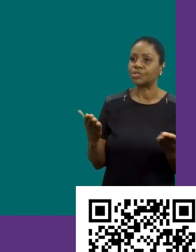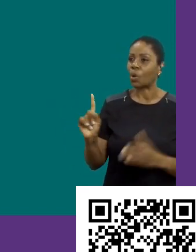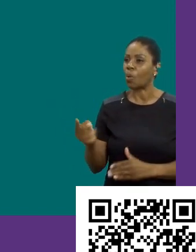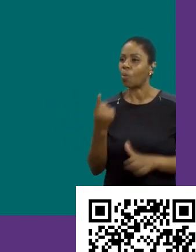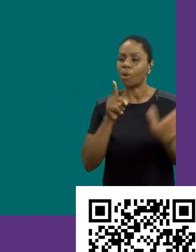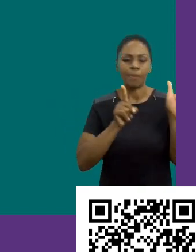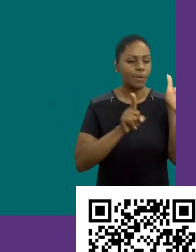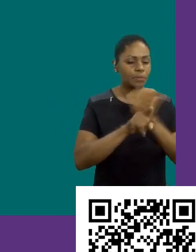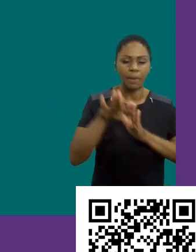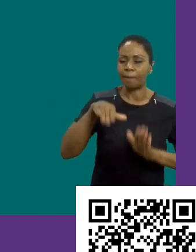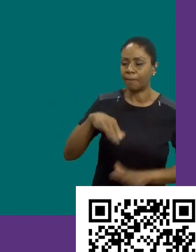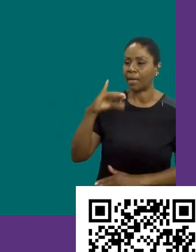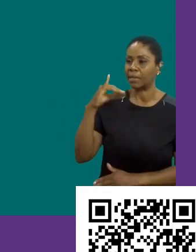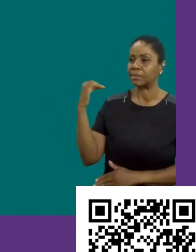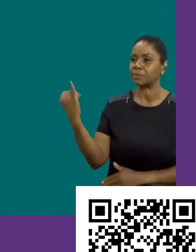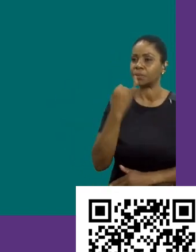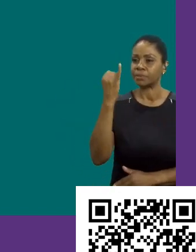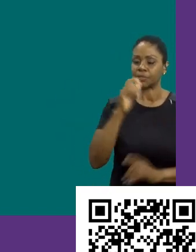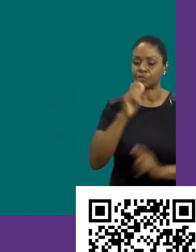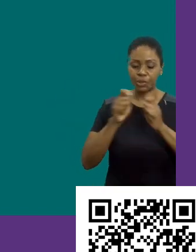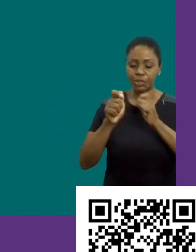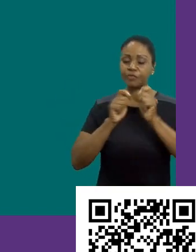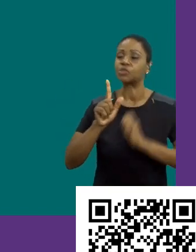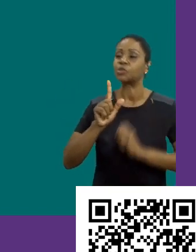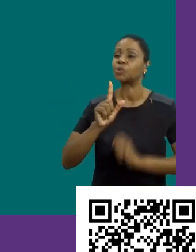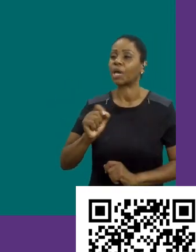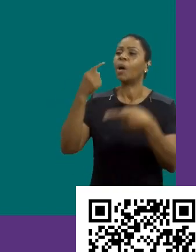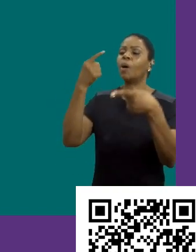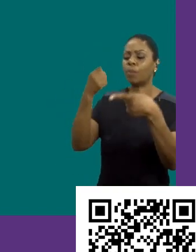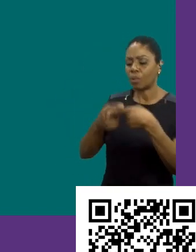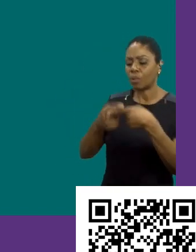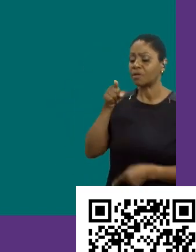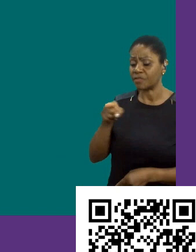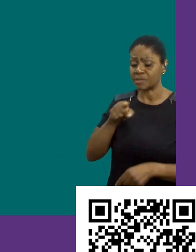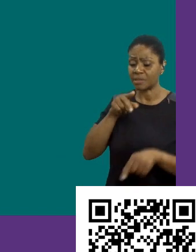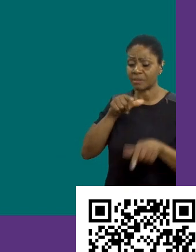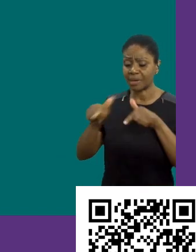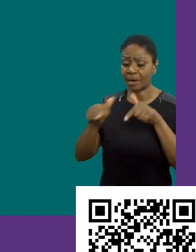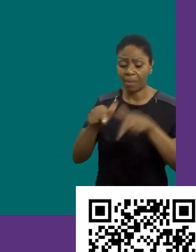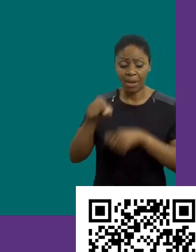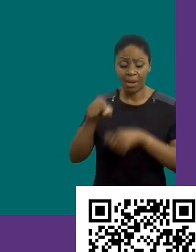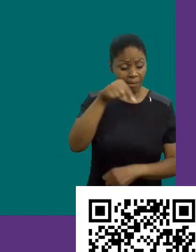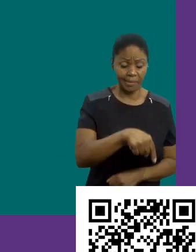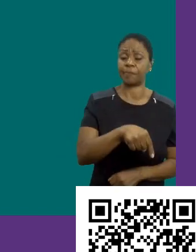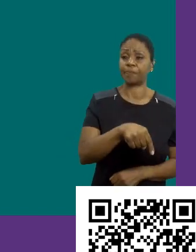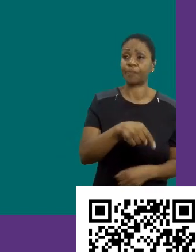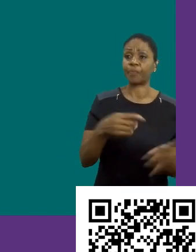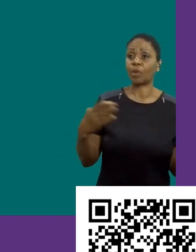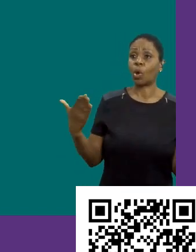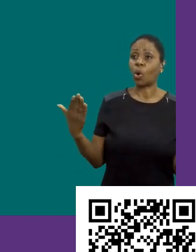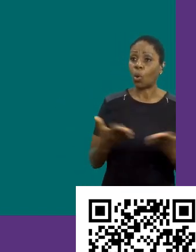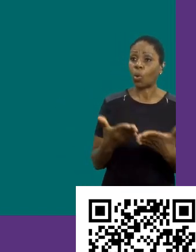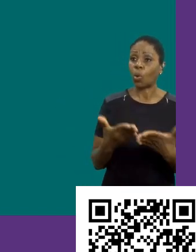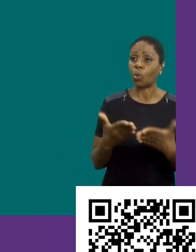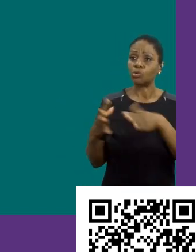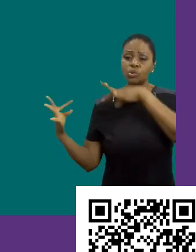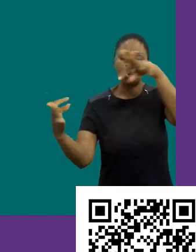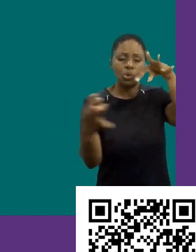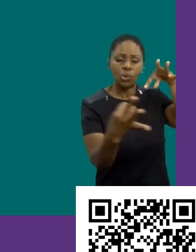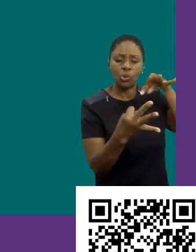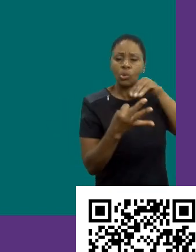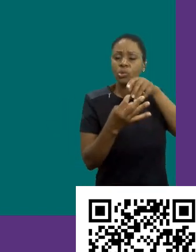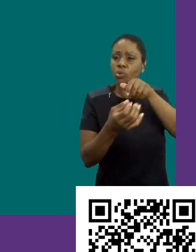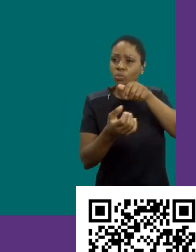perguntas mais importantes de uma entrevista é por que você quer trabalhar aqui? Hoje, todo mundo, nós